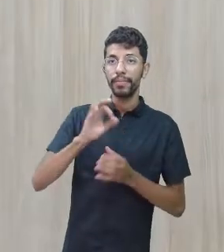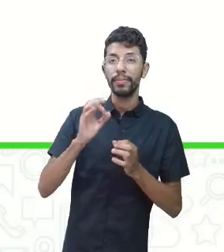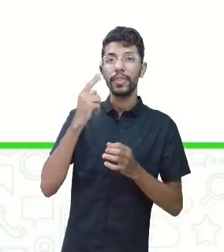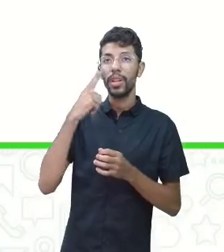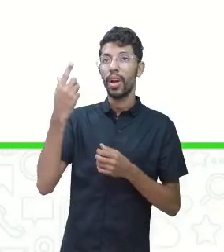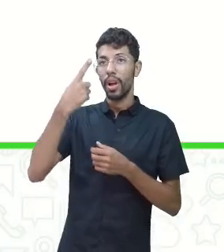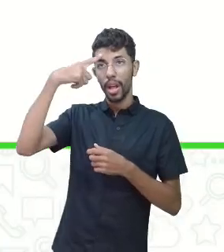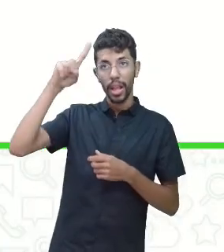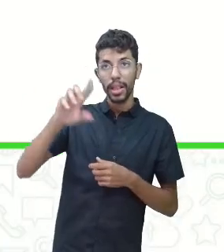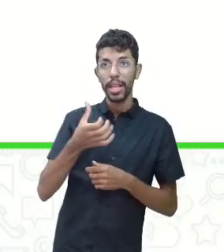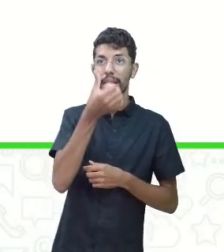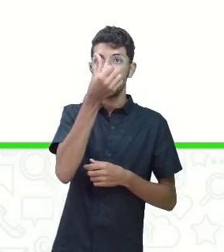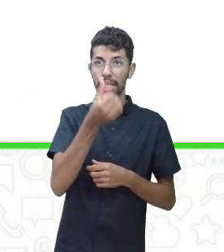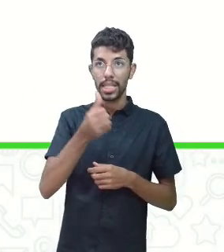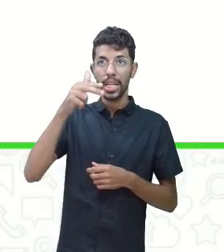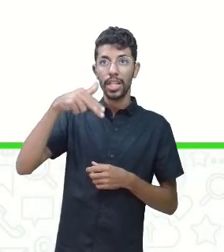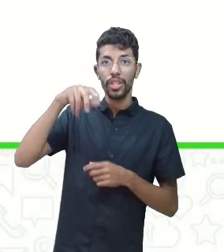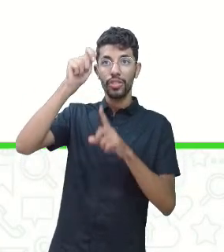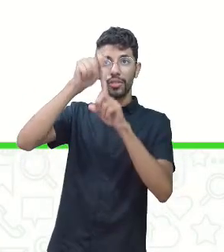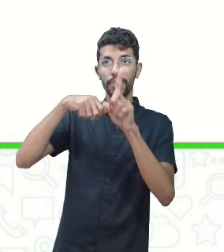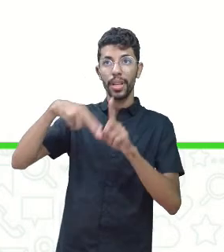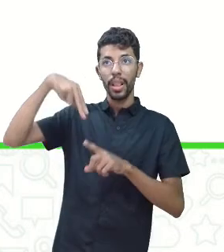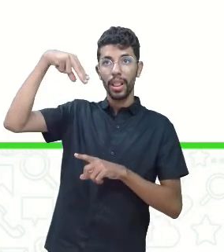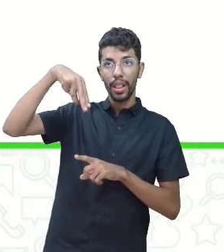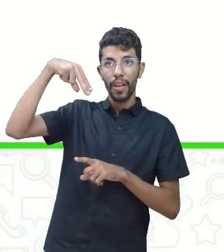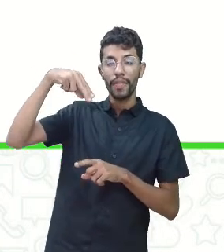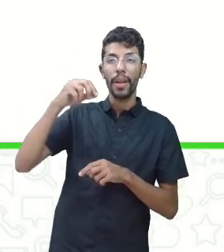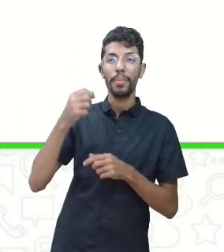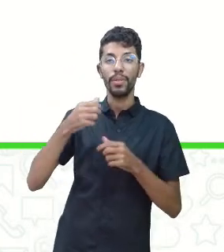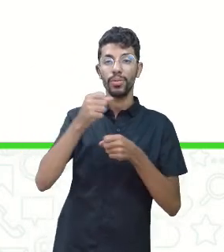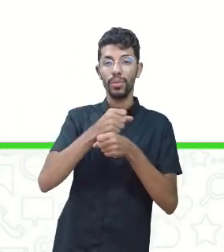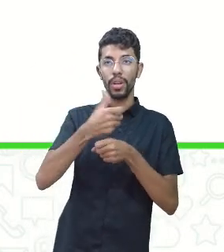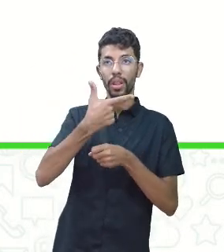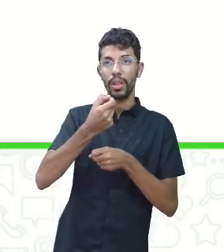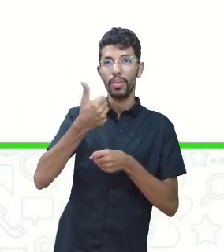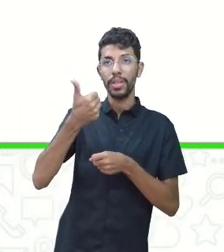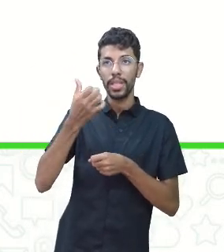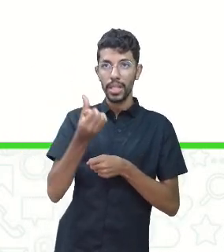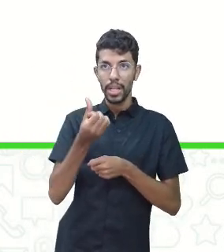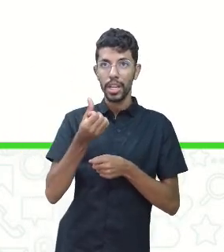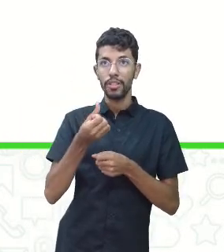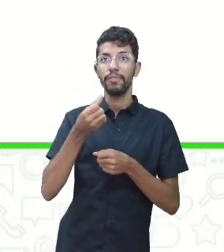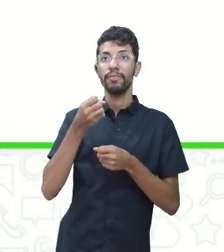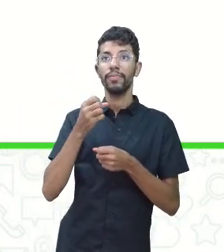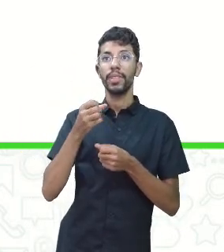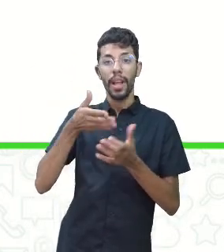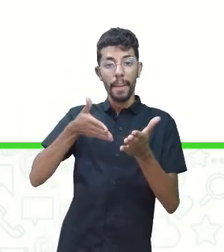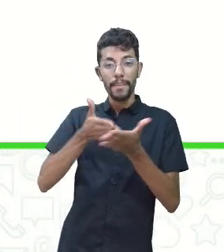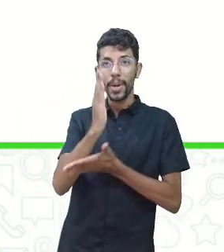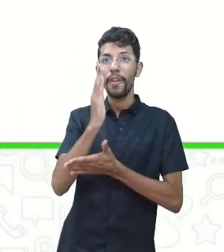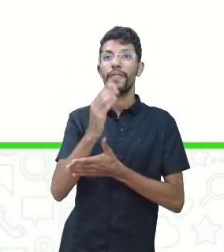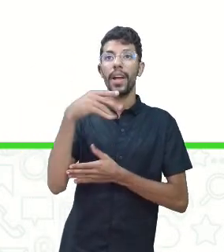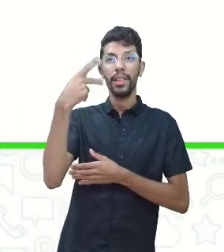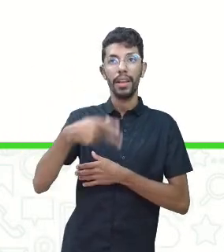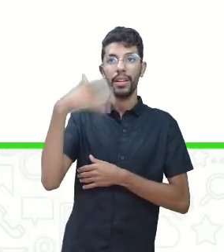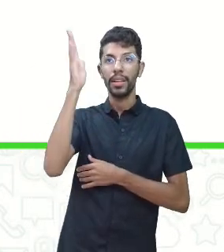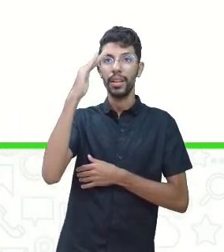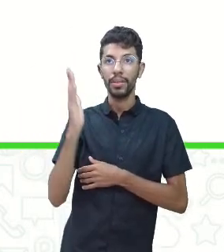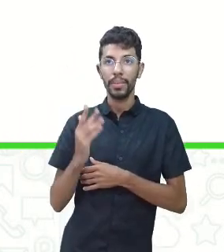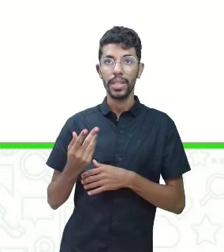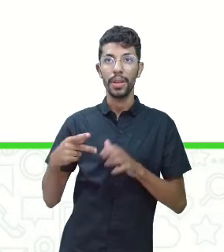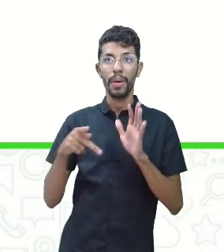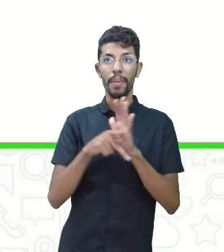novembro de 2016, foi sancionada no Brasil pela presidente Dilma